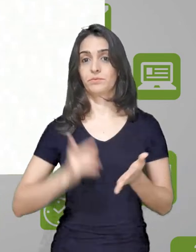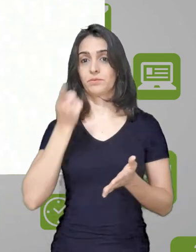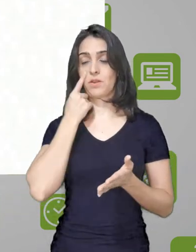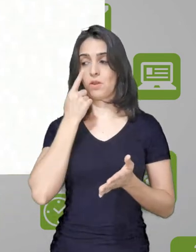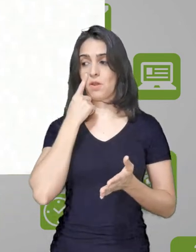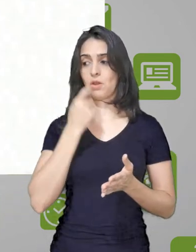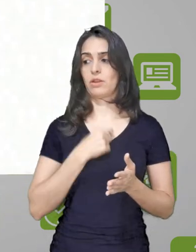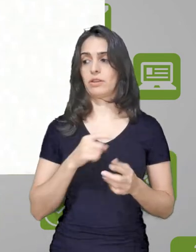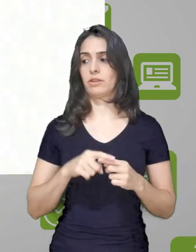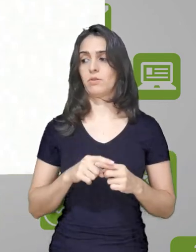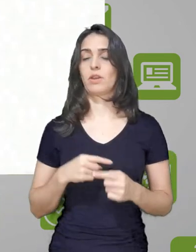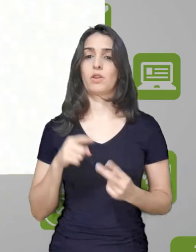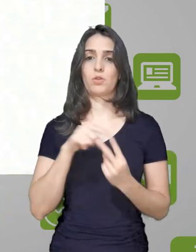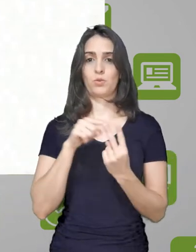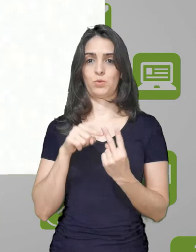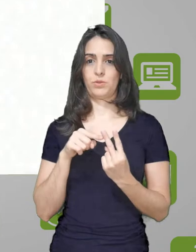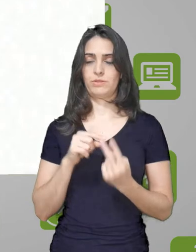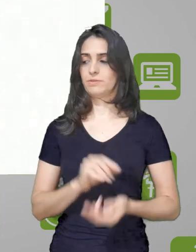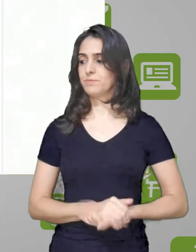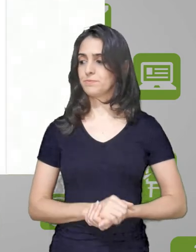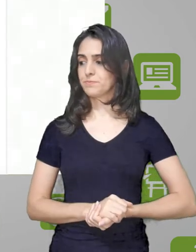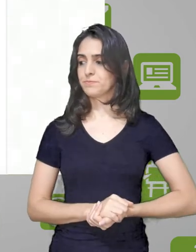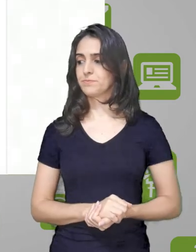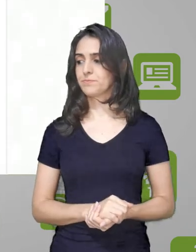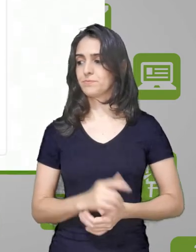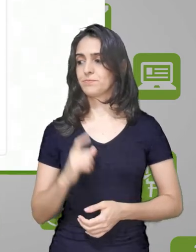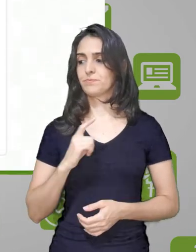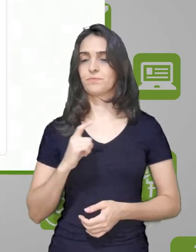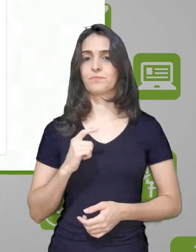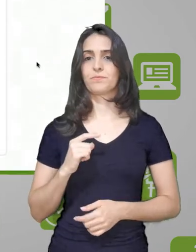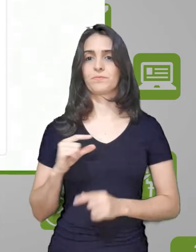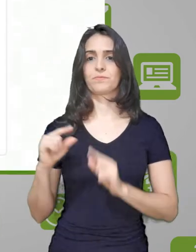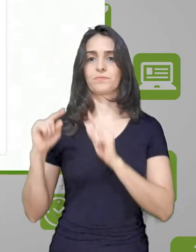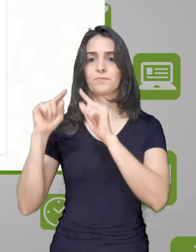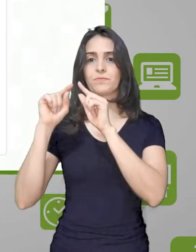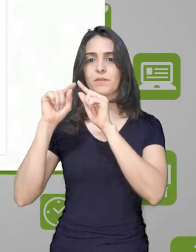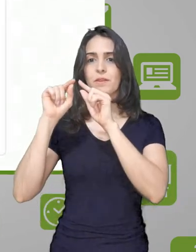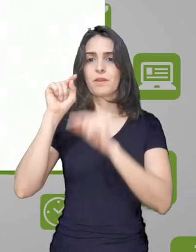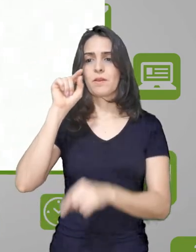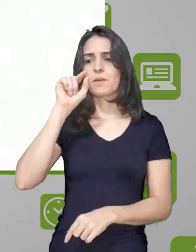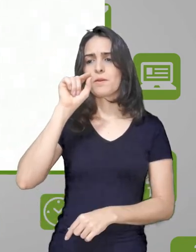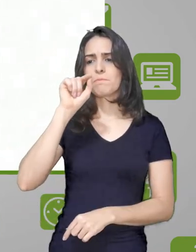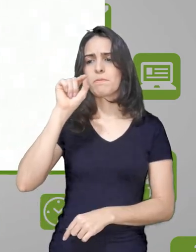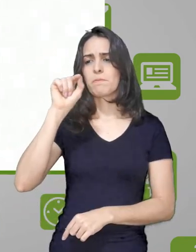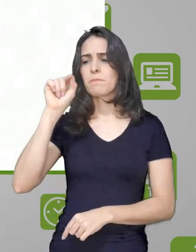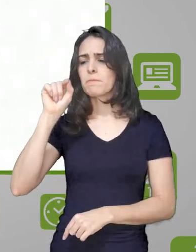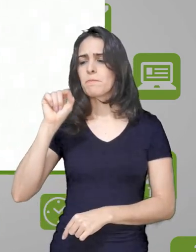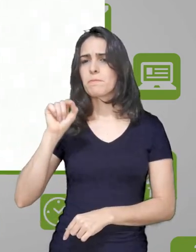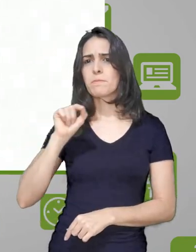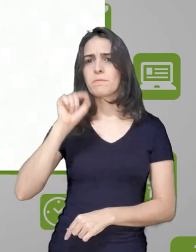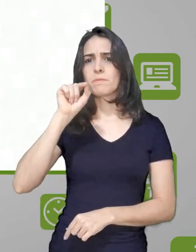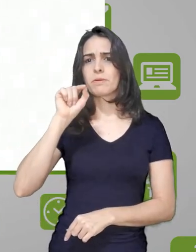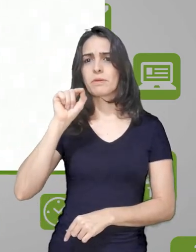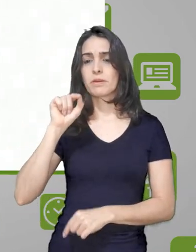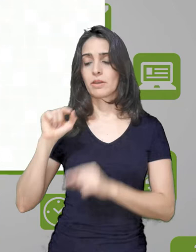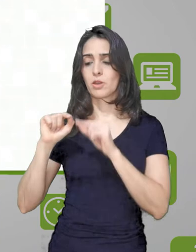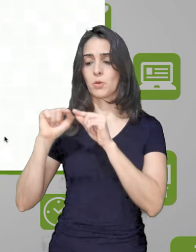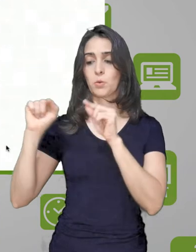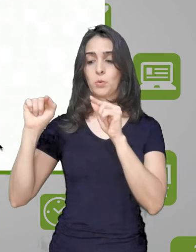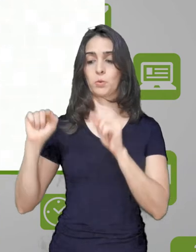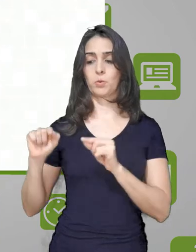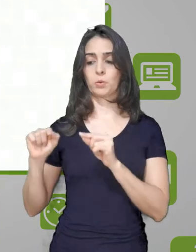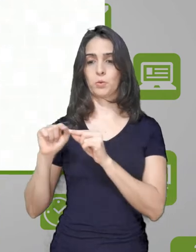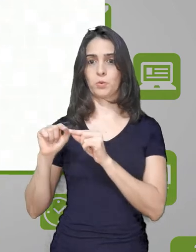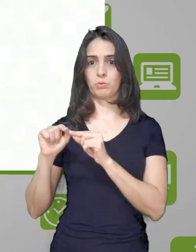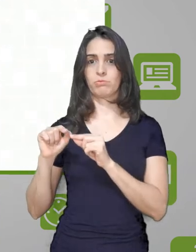atividade, veja que eu tenho dois casos. Eu tenho a borda pontilhada